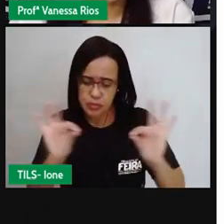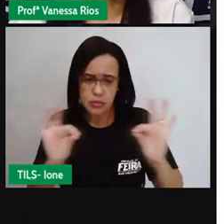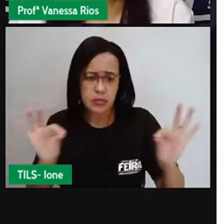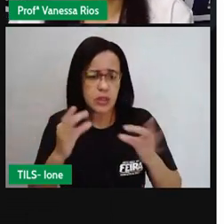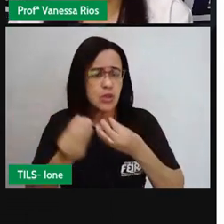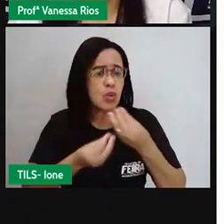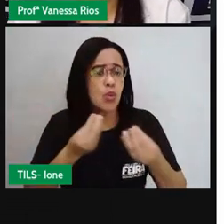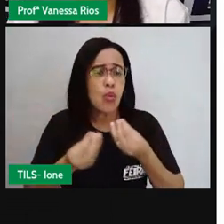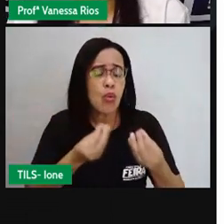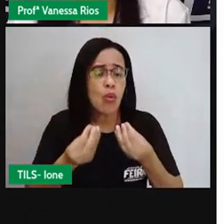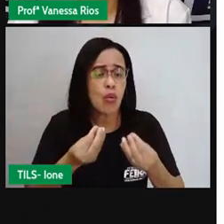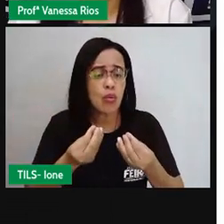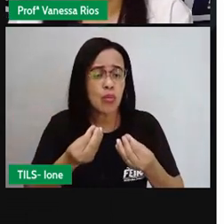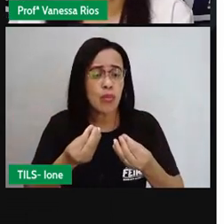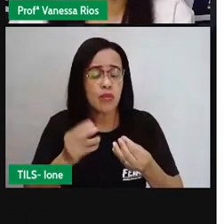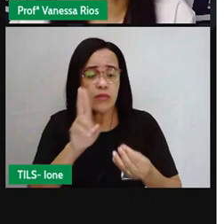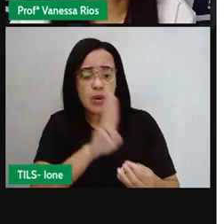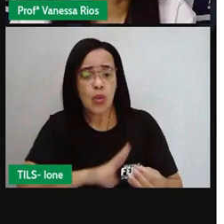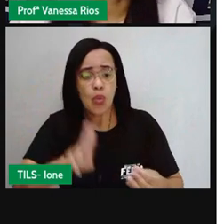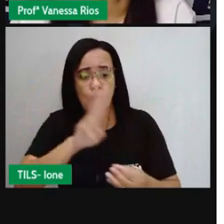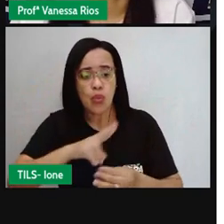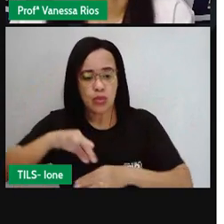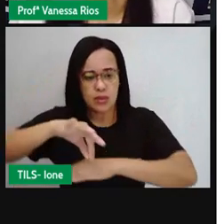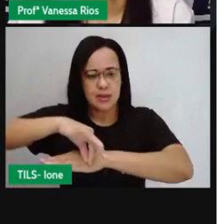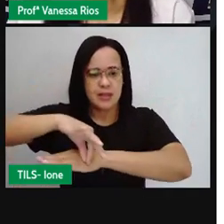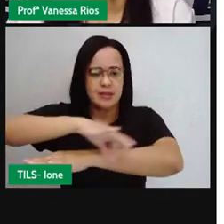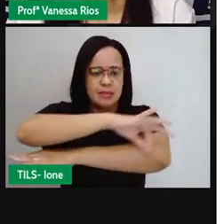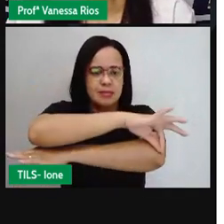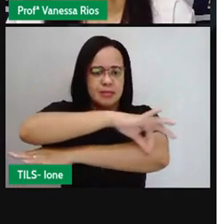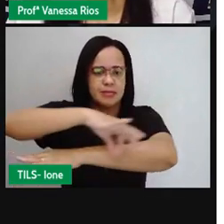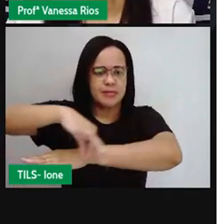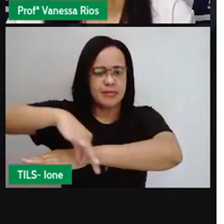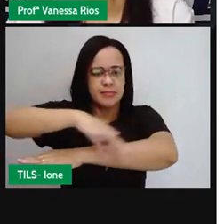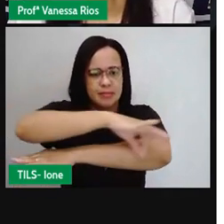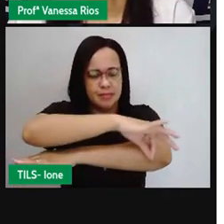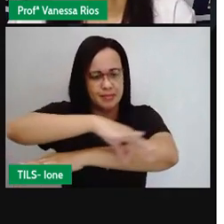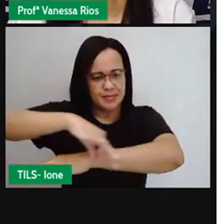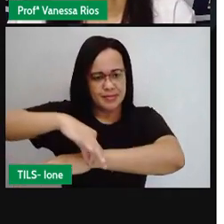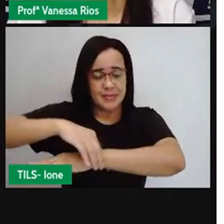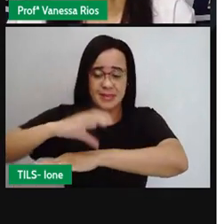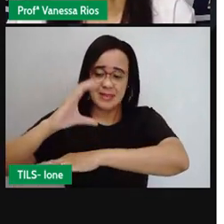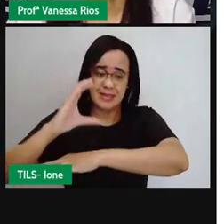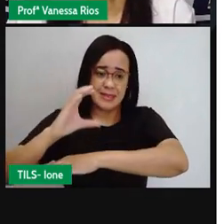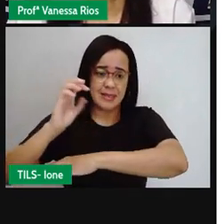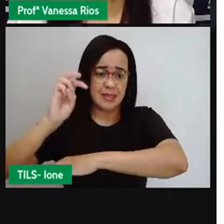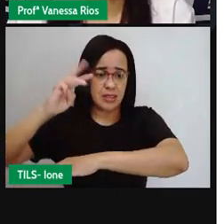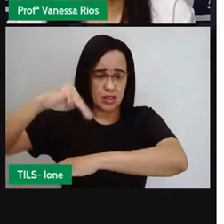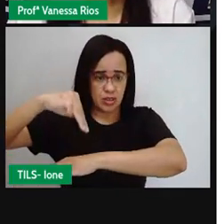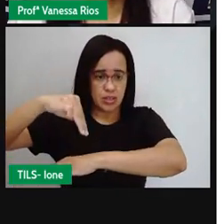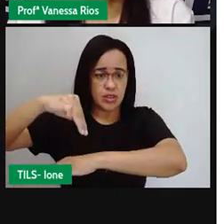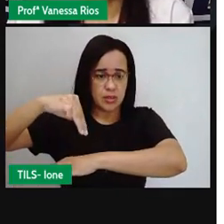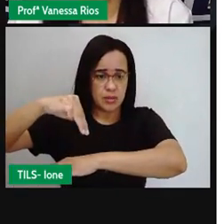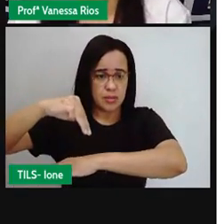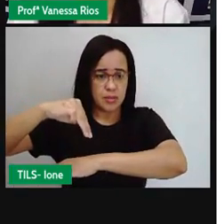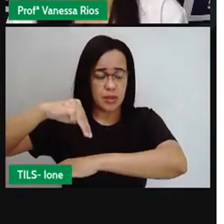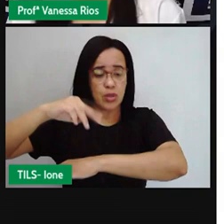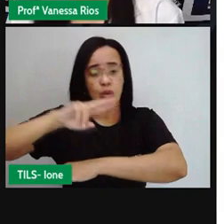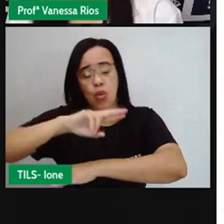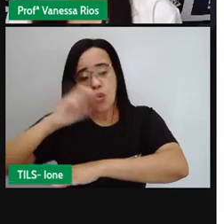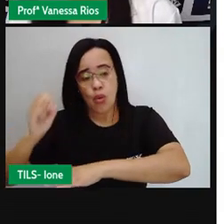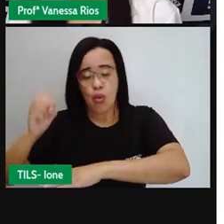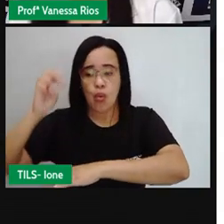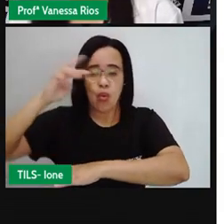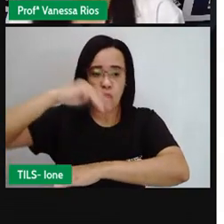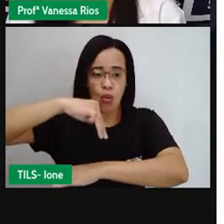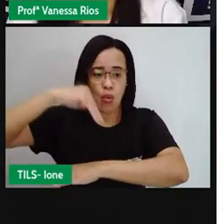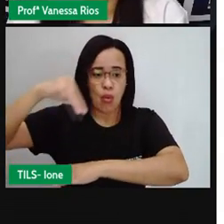régua e vai medir lá os centímetros, os milímetros, né? Se isso fosse estender para um espaço maior, a gente for medir,